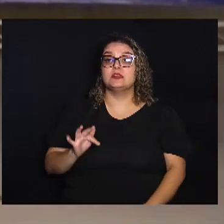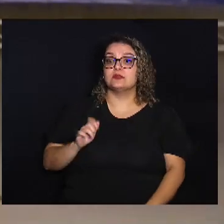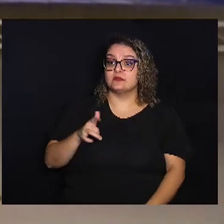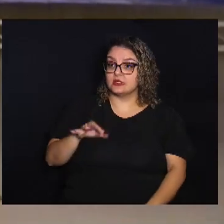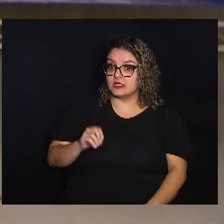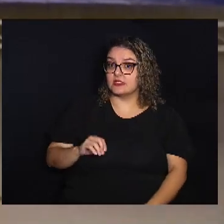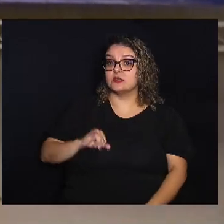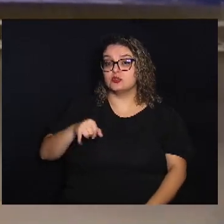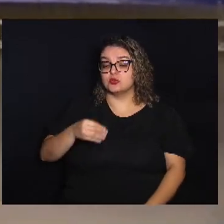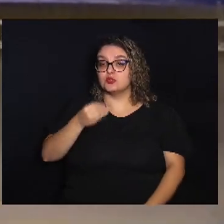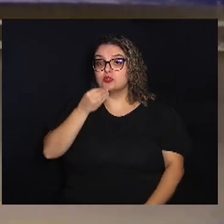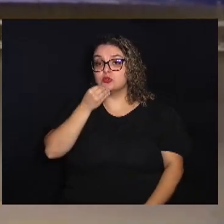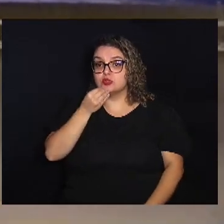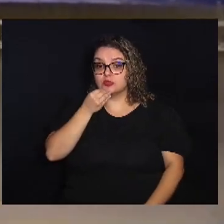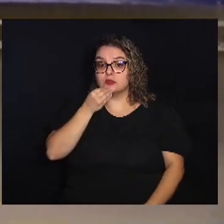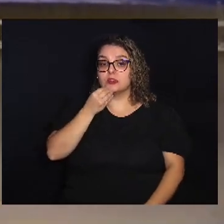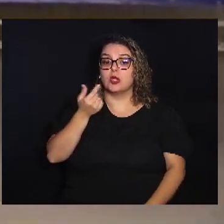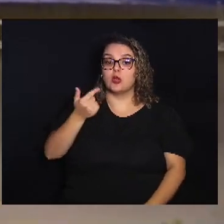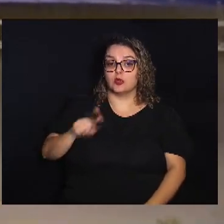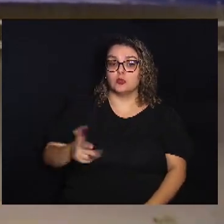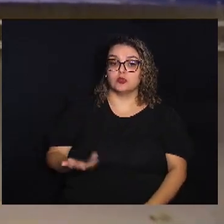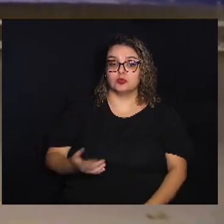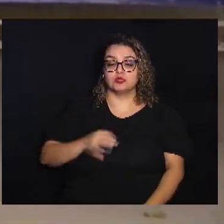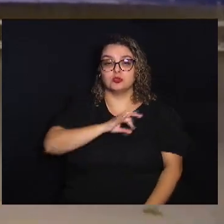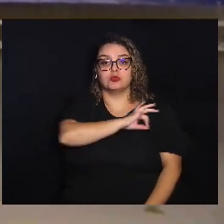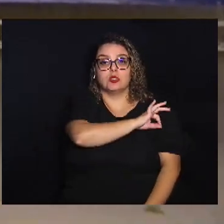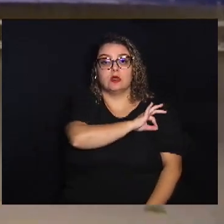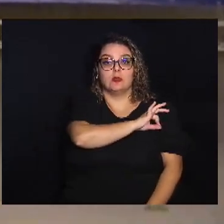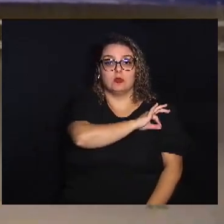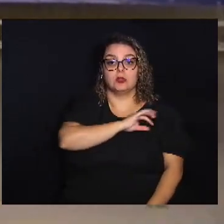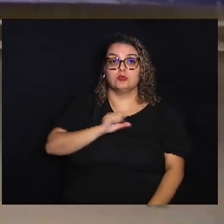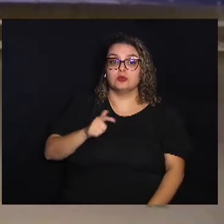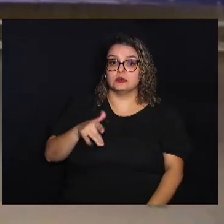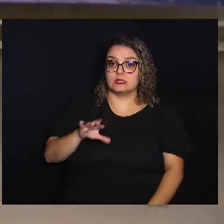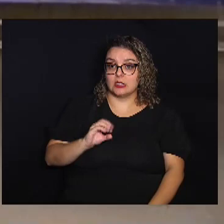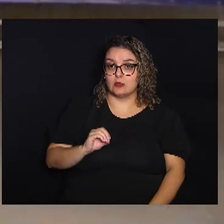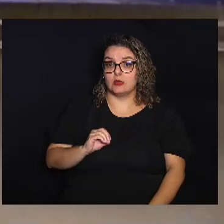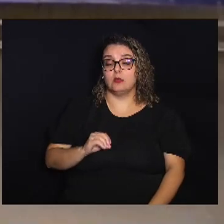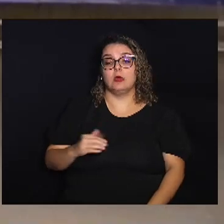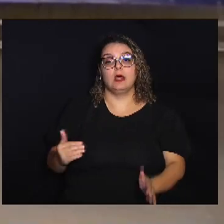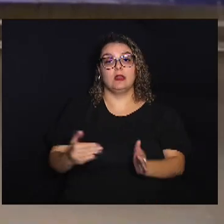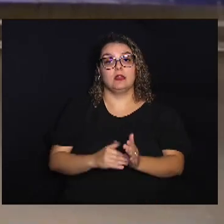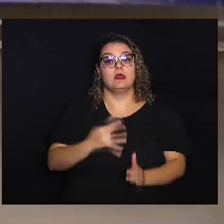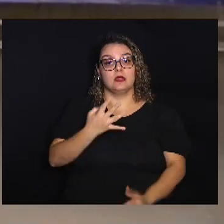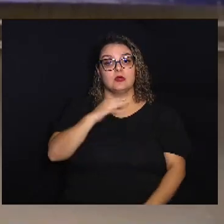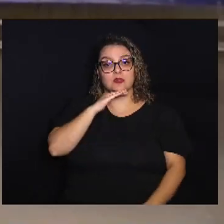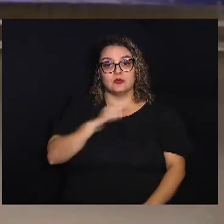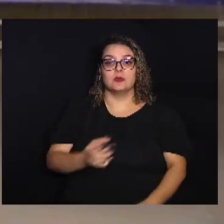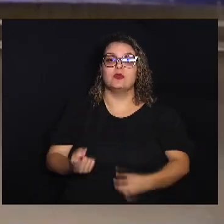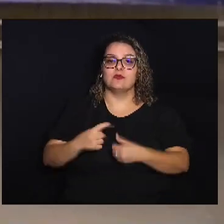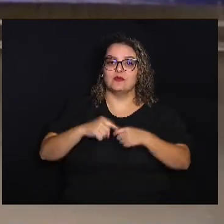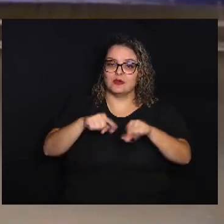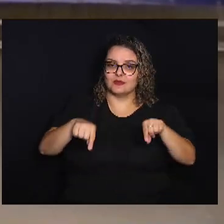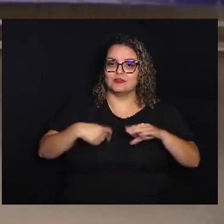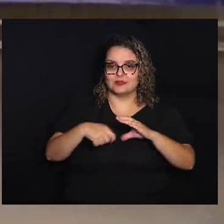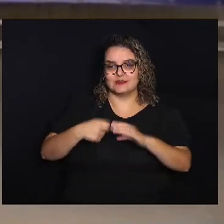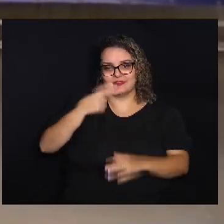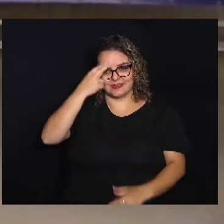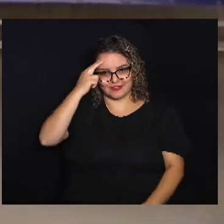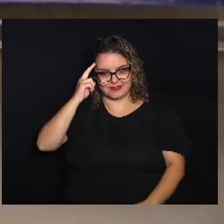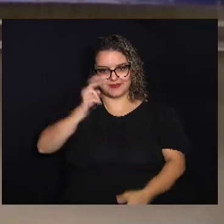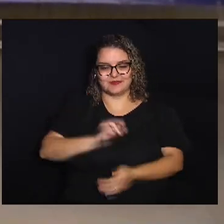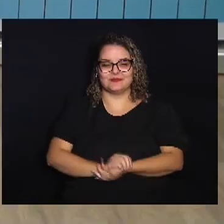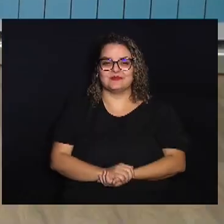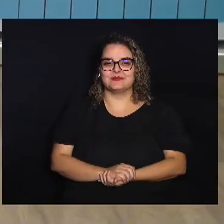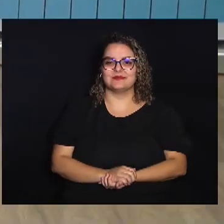oportunidades, ele segue aqui na prefeitura, né no Saguão, até às 4h da tarde Eu volto com você aí no estúdio, Gabriel